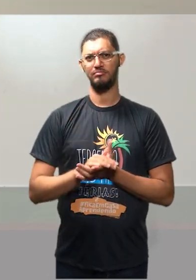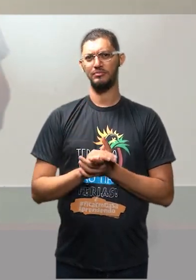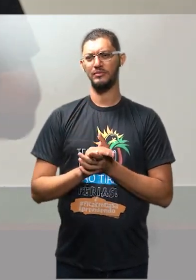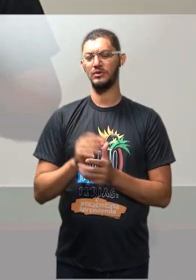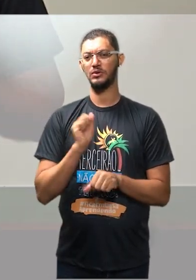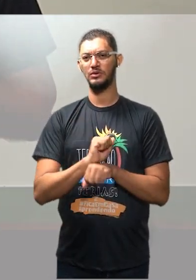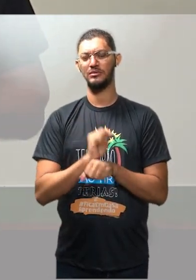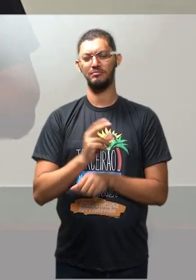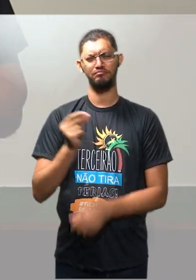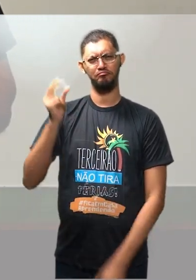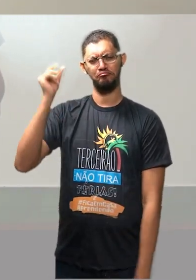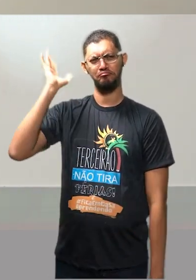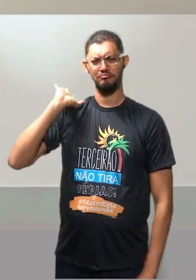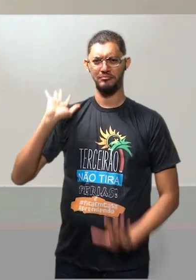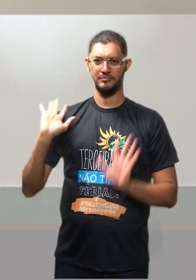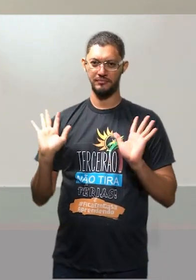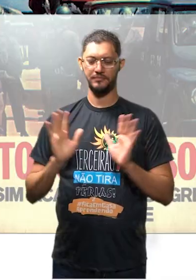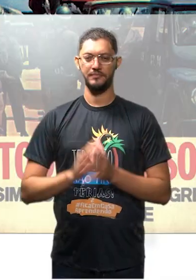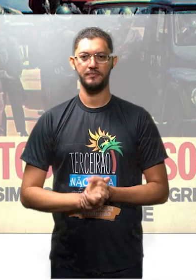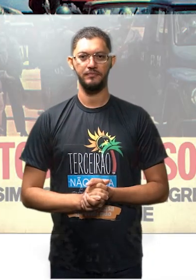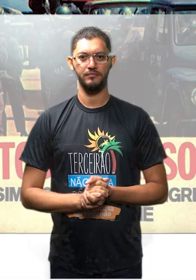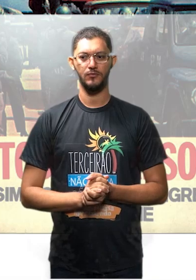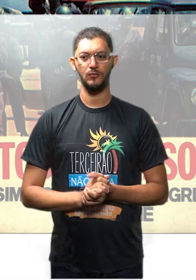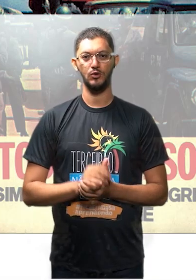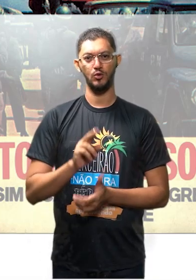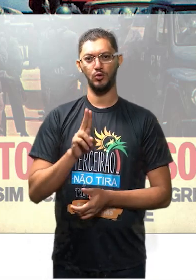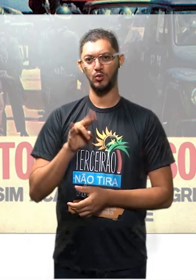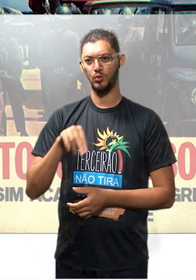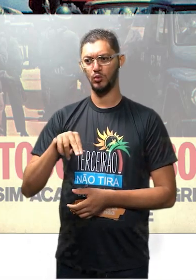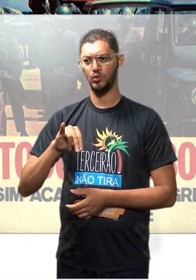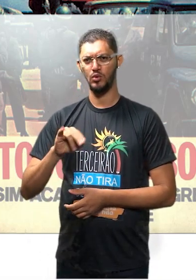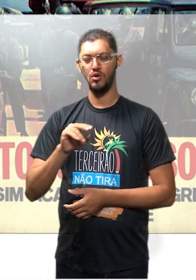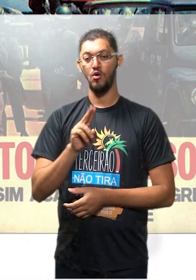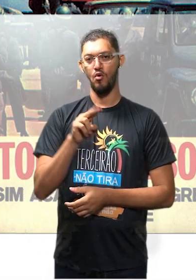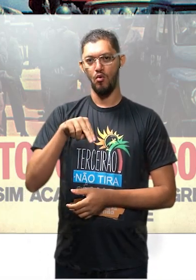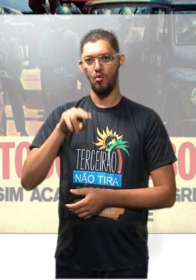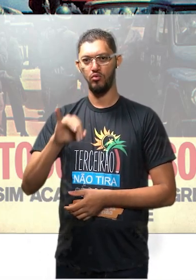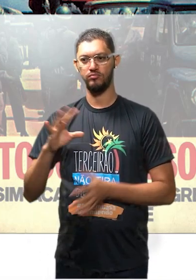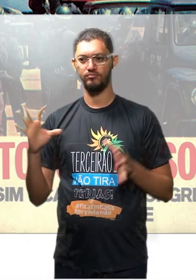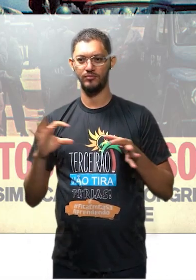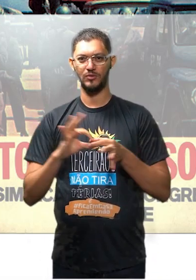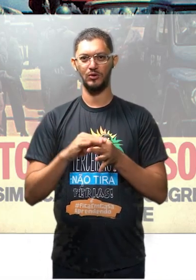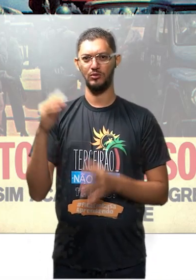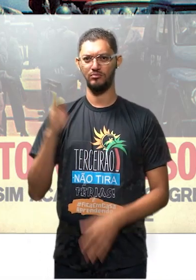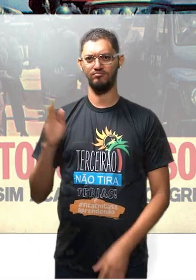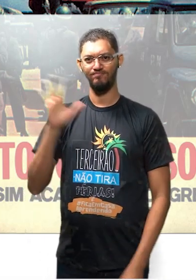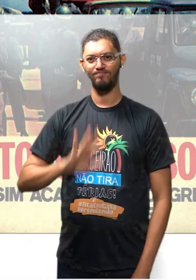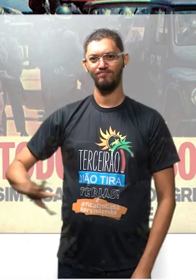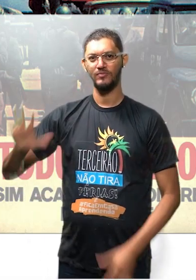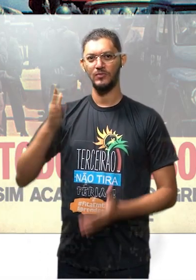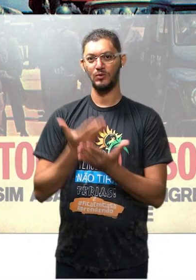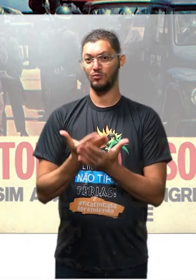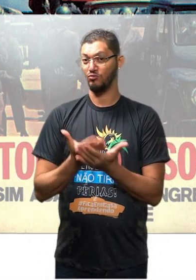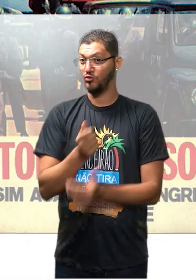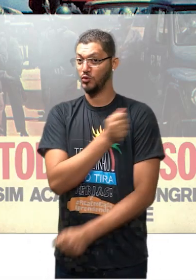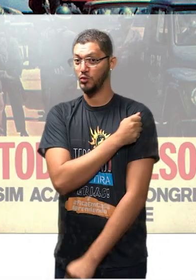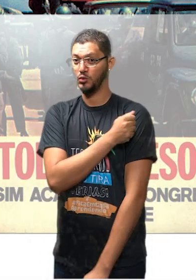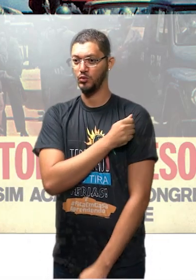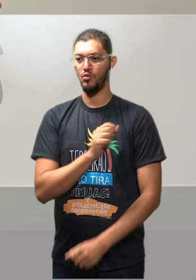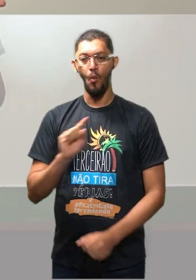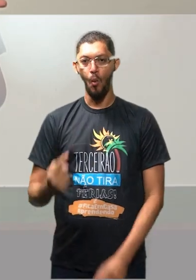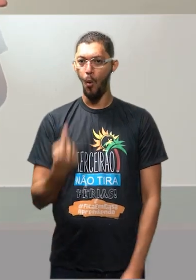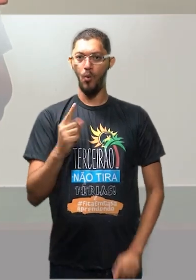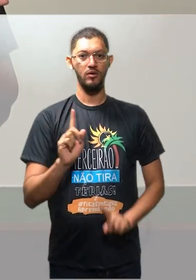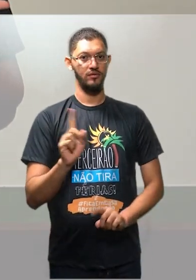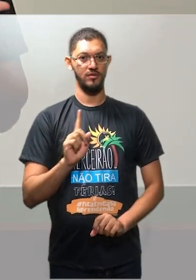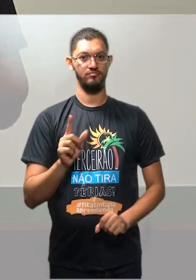de tempo lá atrás. Quase ontem. Olha aqui. UNE, União Nacional dos Estudantes, era o órgão mais expressivo, não era o único. Eu